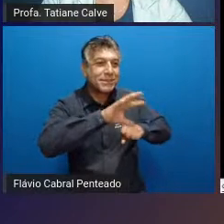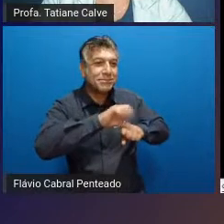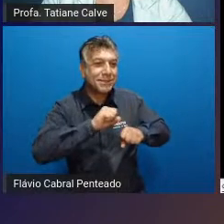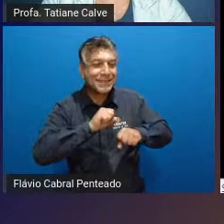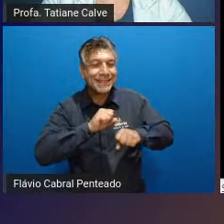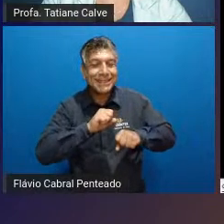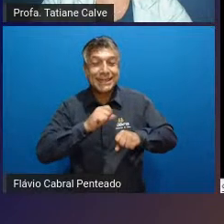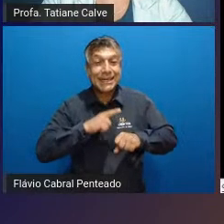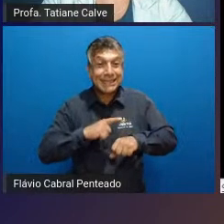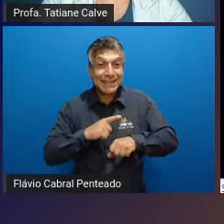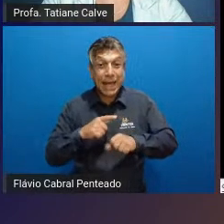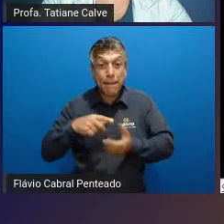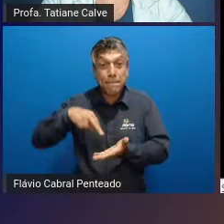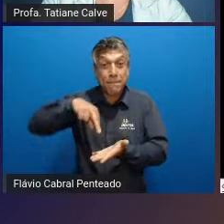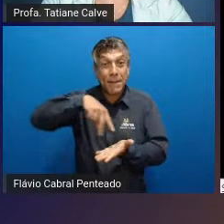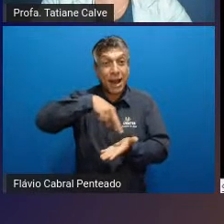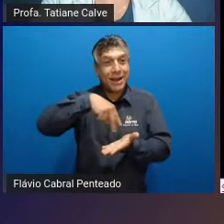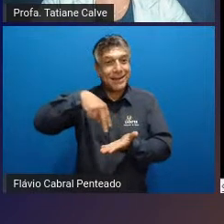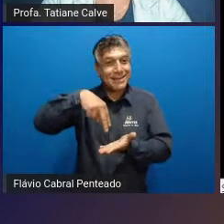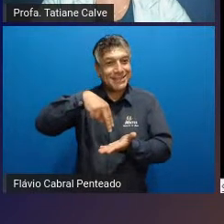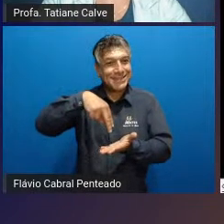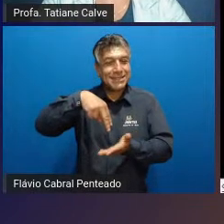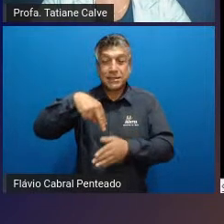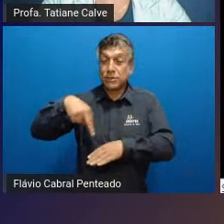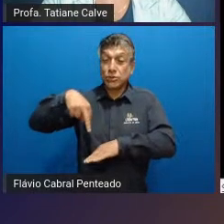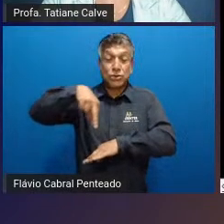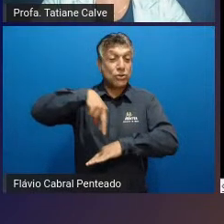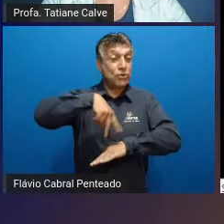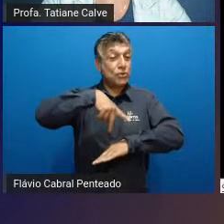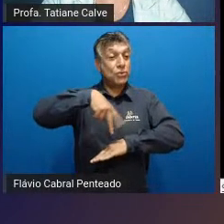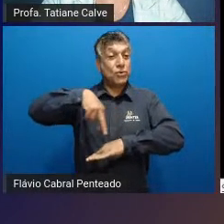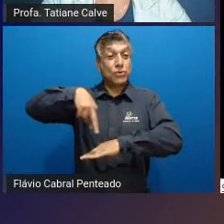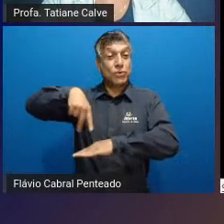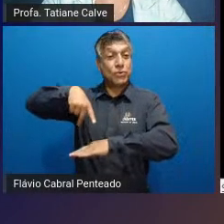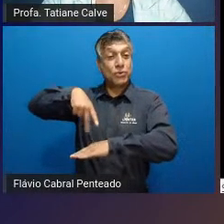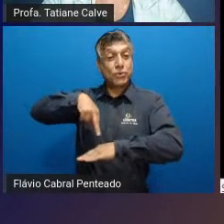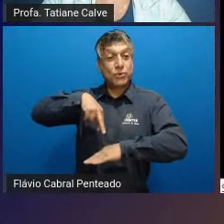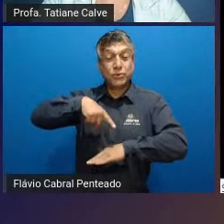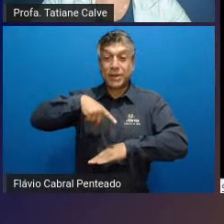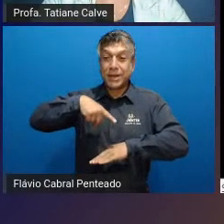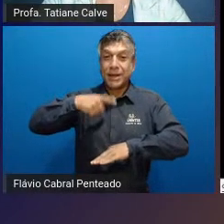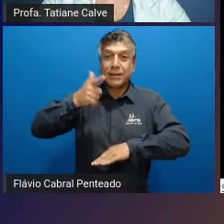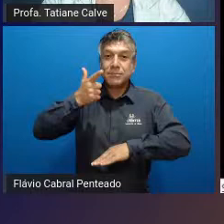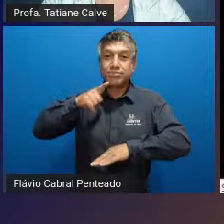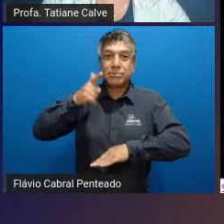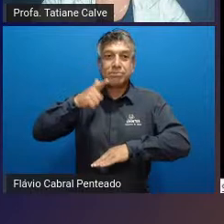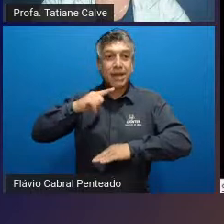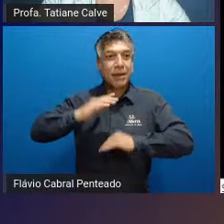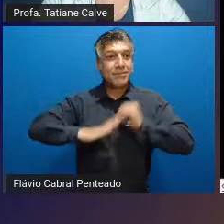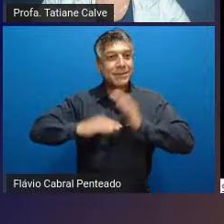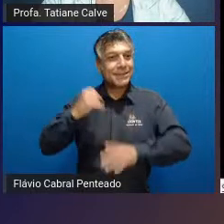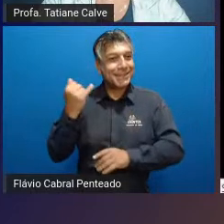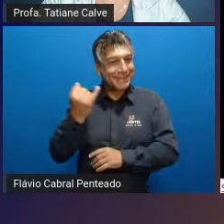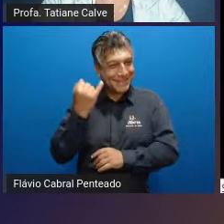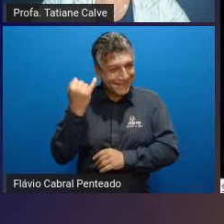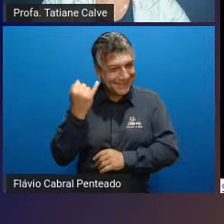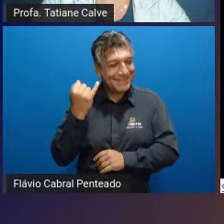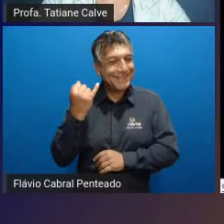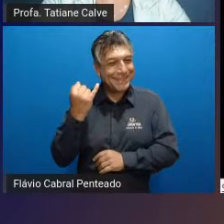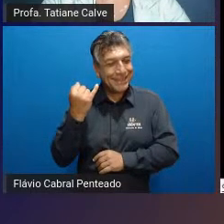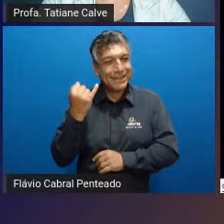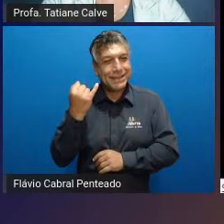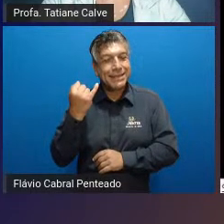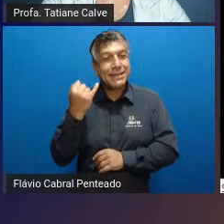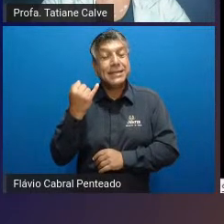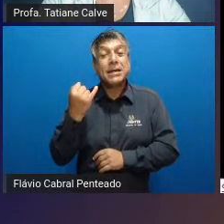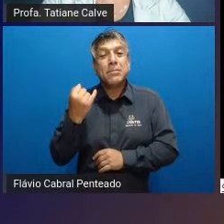da prática do balé clássico né as crianças adquirem aquisição de habilidades importantes para a base do